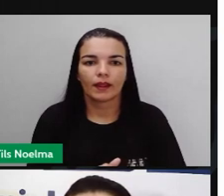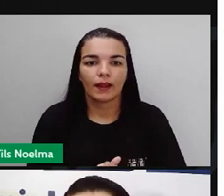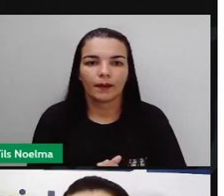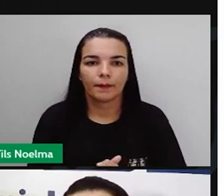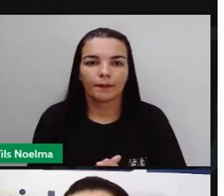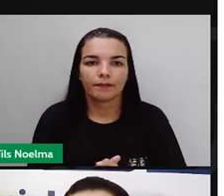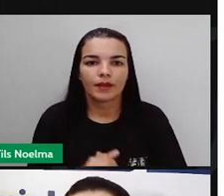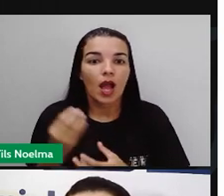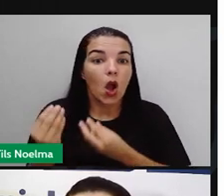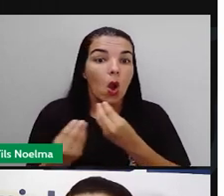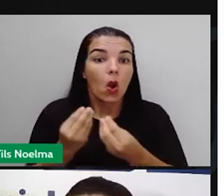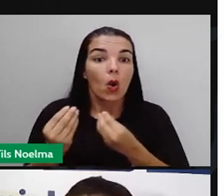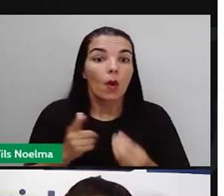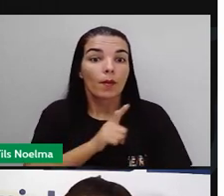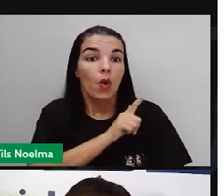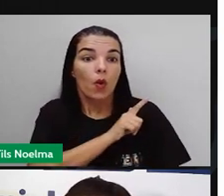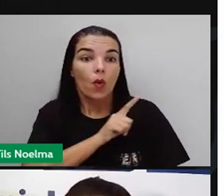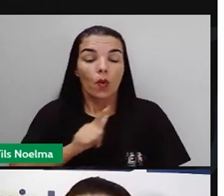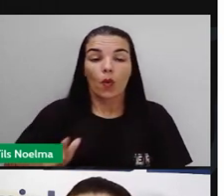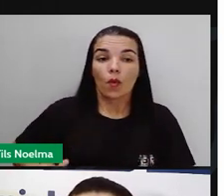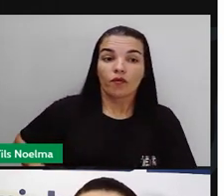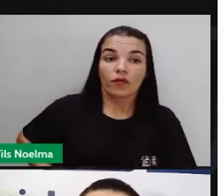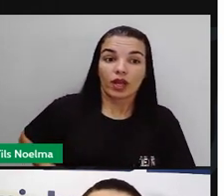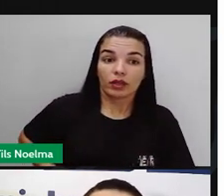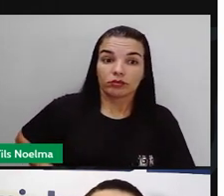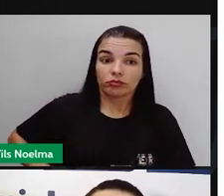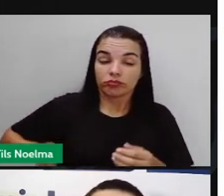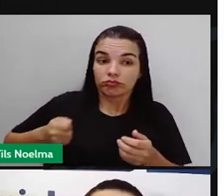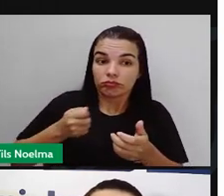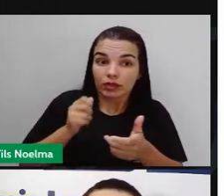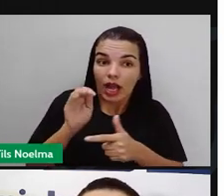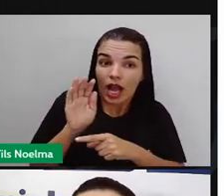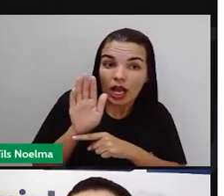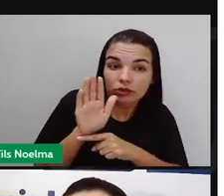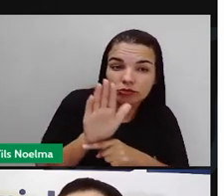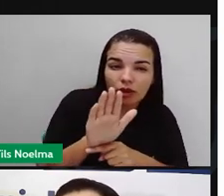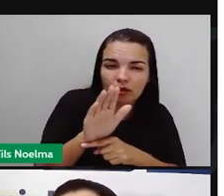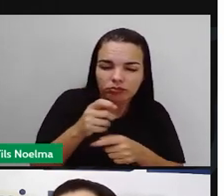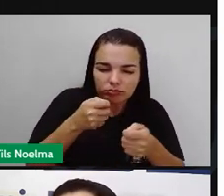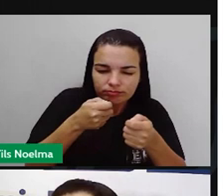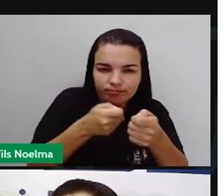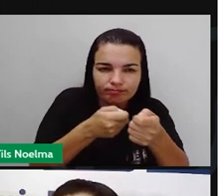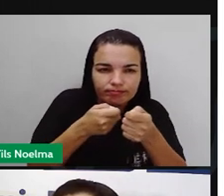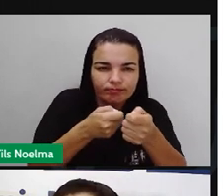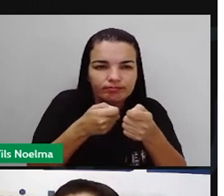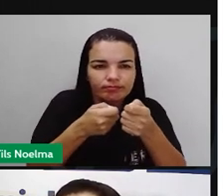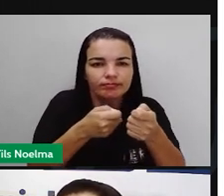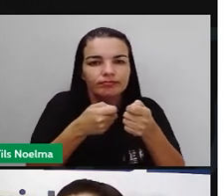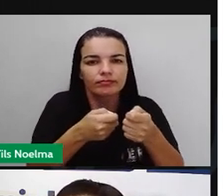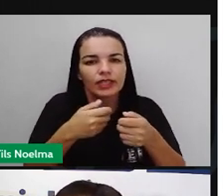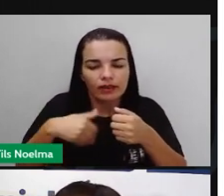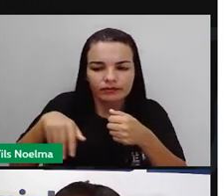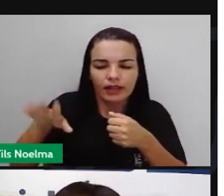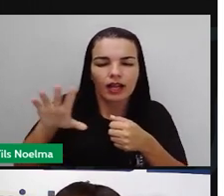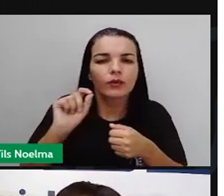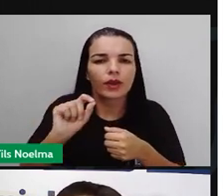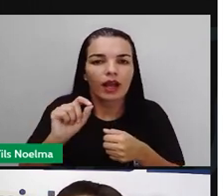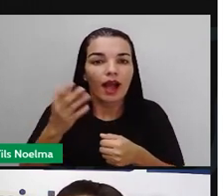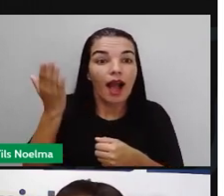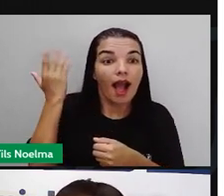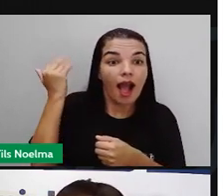Como o governo incentivou essa migração? Nós vimos na aula passada que ele incentivou, através de adiantamento